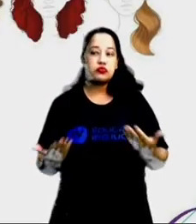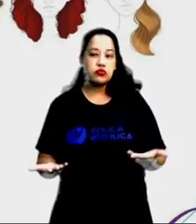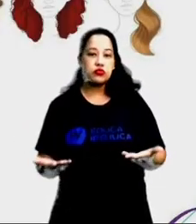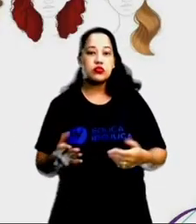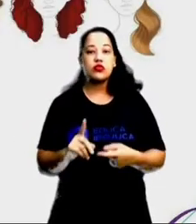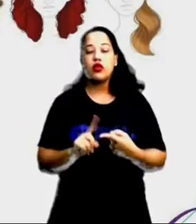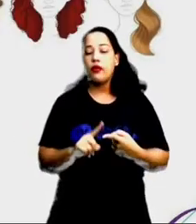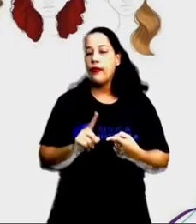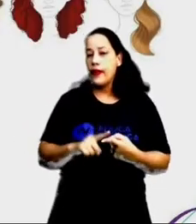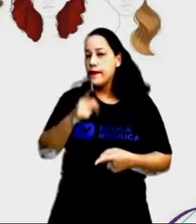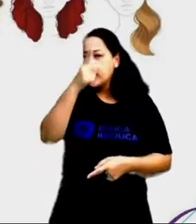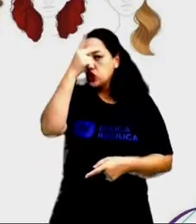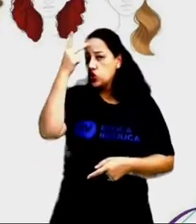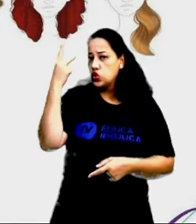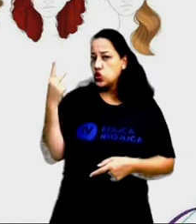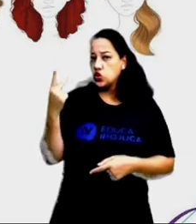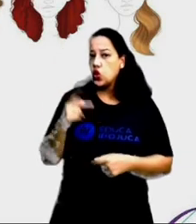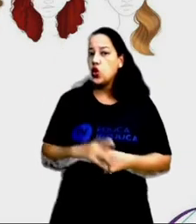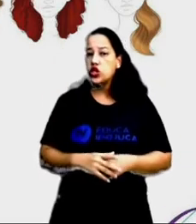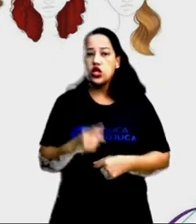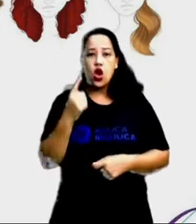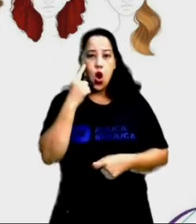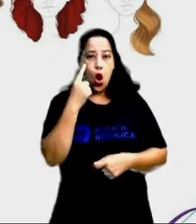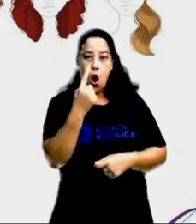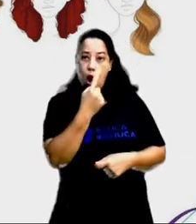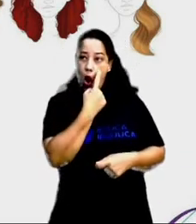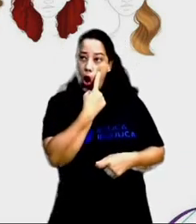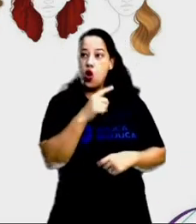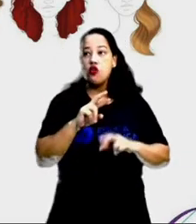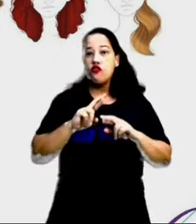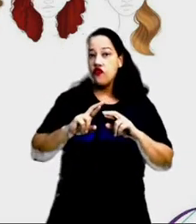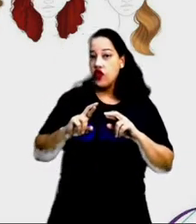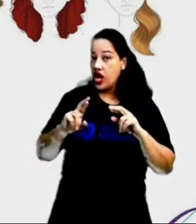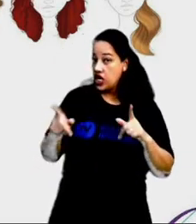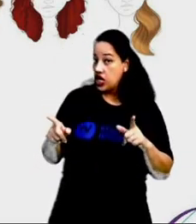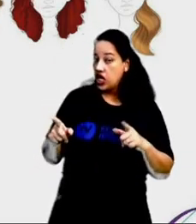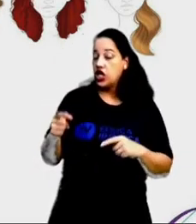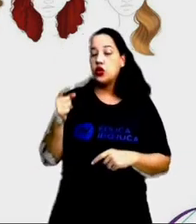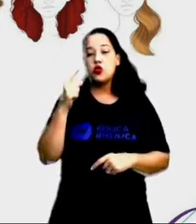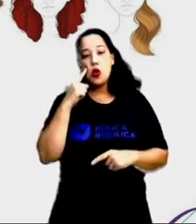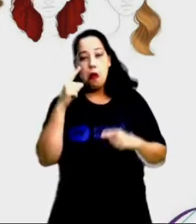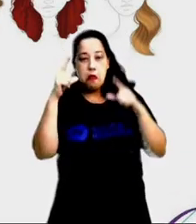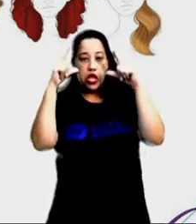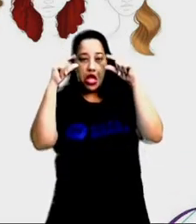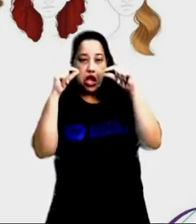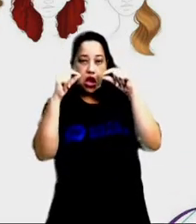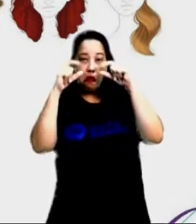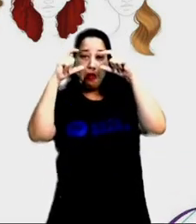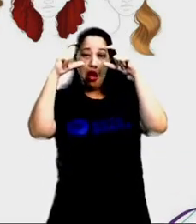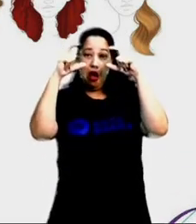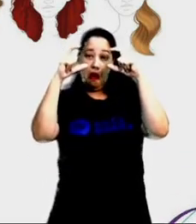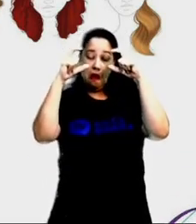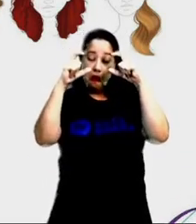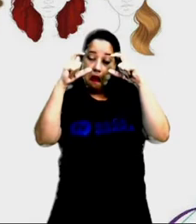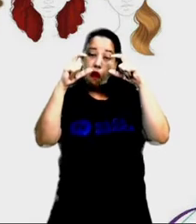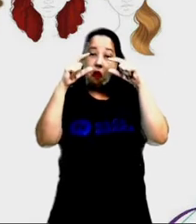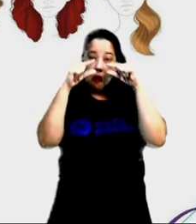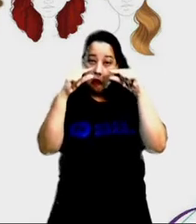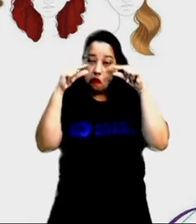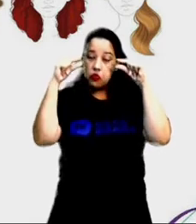Também tem pessoas que têm olhos diferentes. Tem olhos pequenos, olhos grandes, olhos